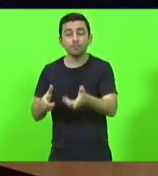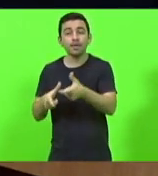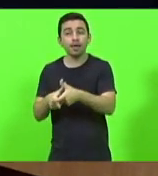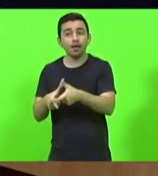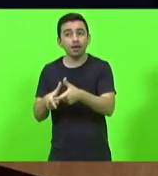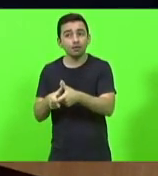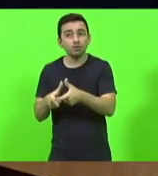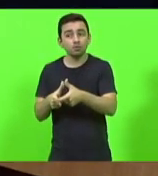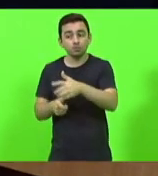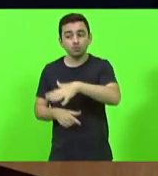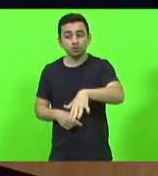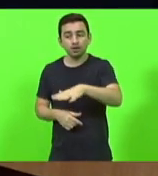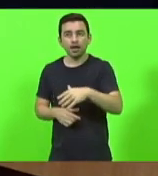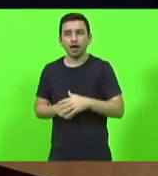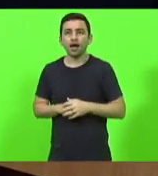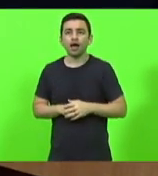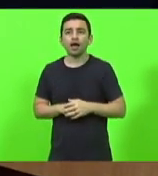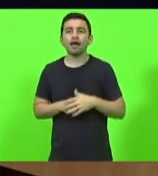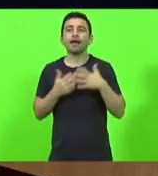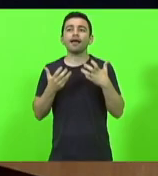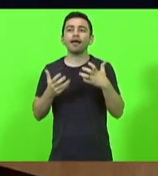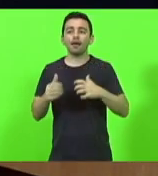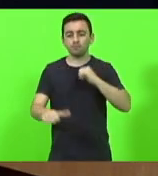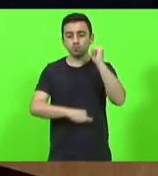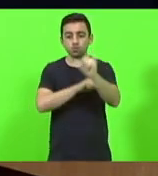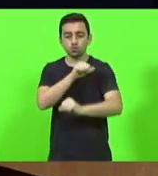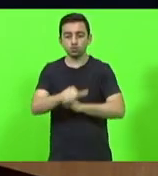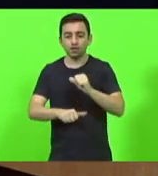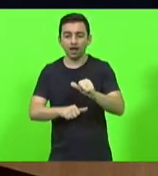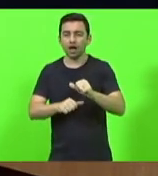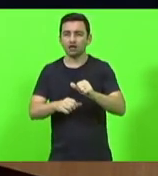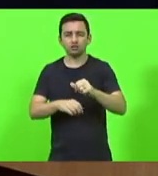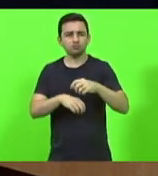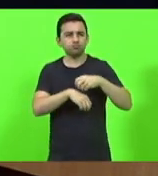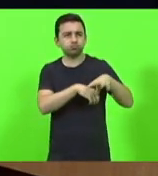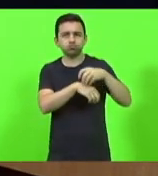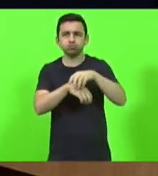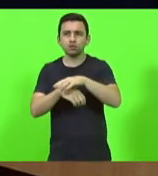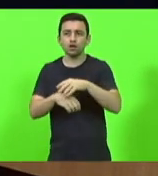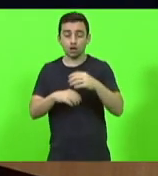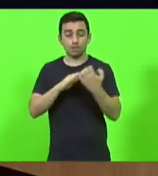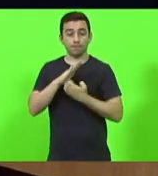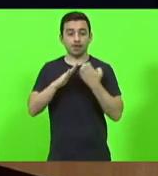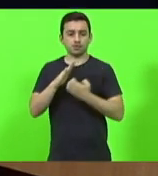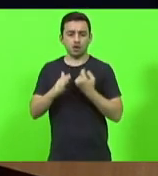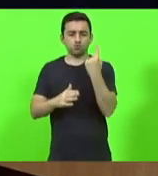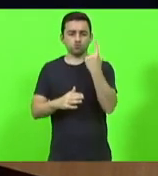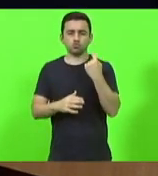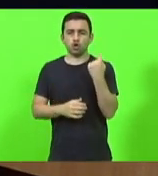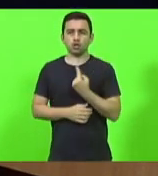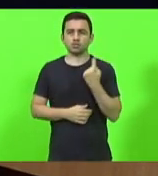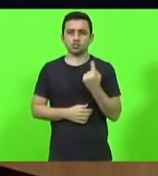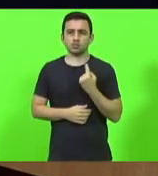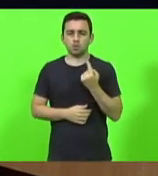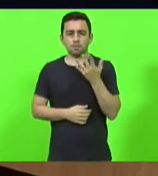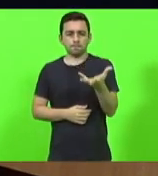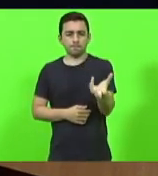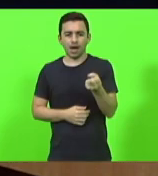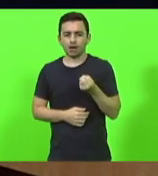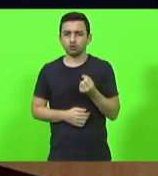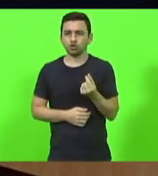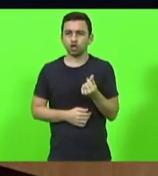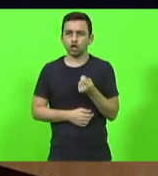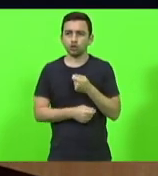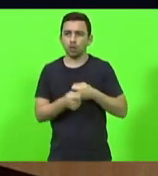O que está se querendo amanhã é transformar numa grande central de distribuição, que um empresário sozinho vai ganhar o dinheiro todo e o